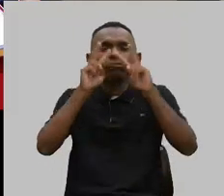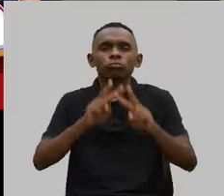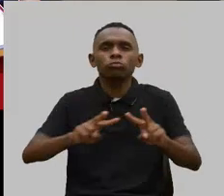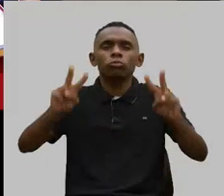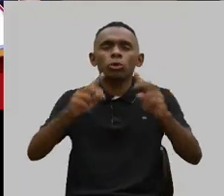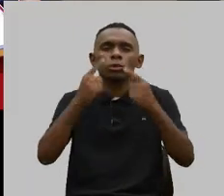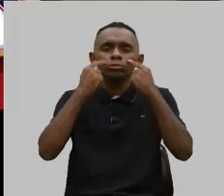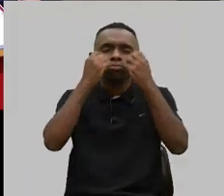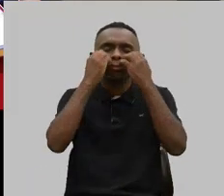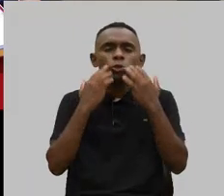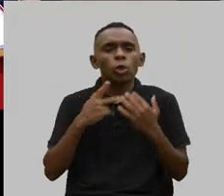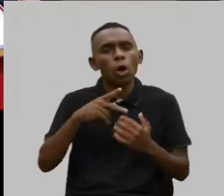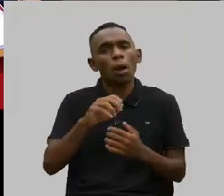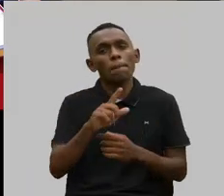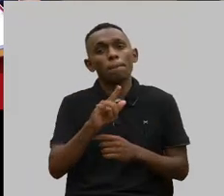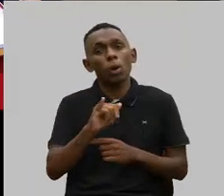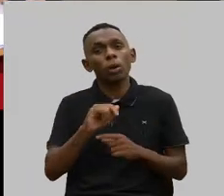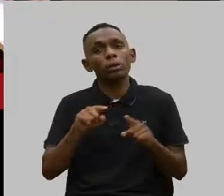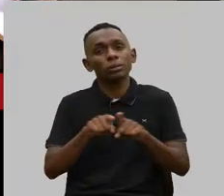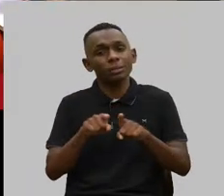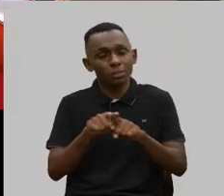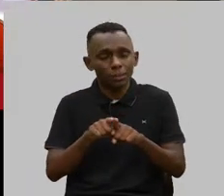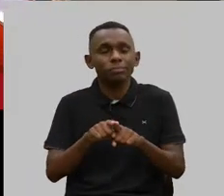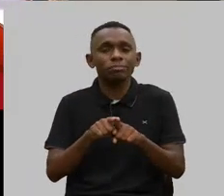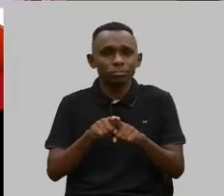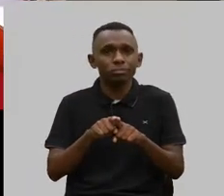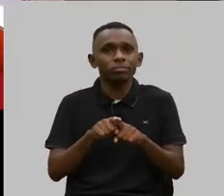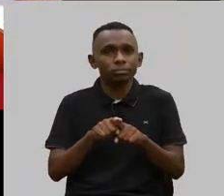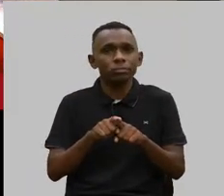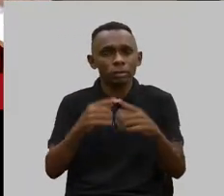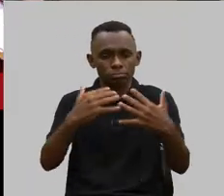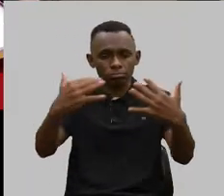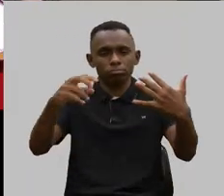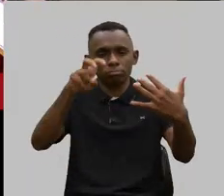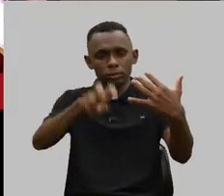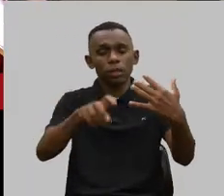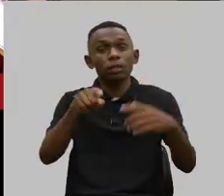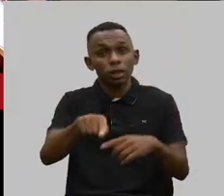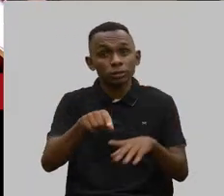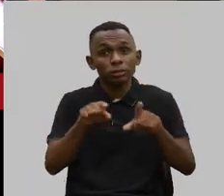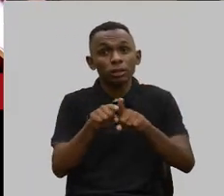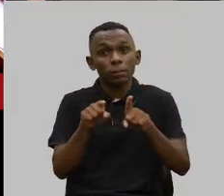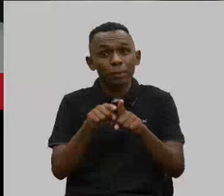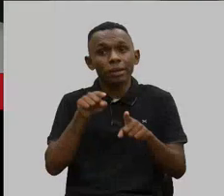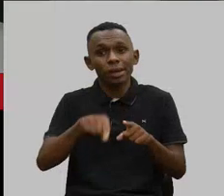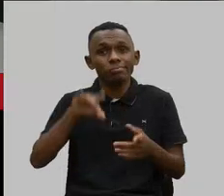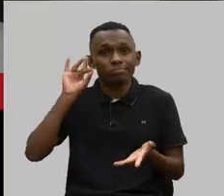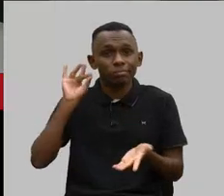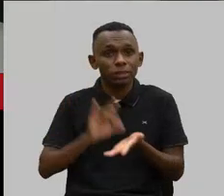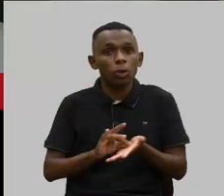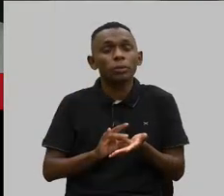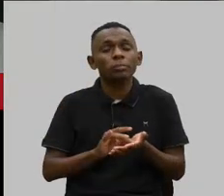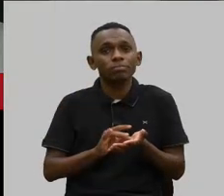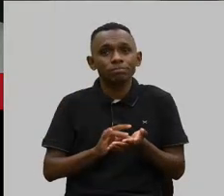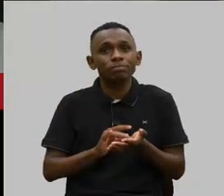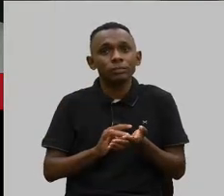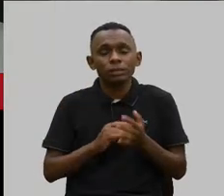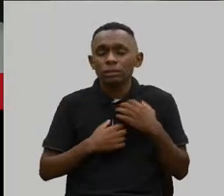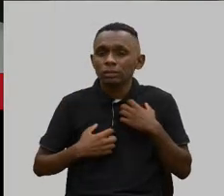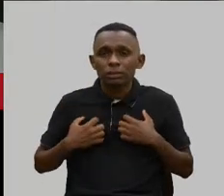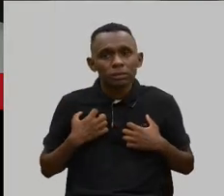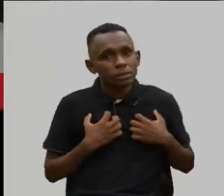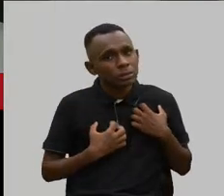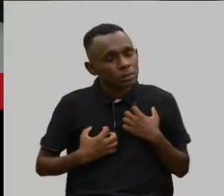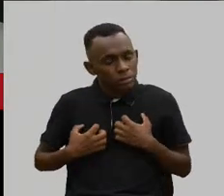da poli que ali está na nossa plateia e que está realmente desolada